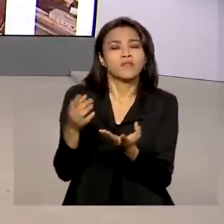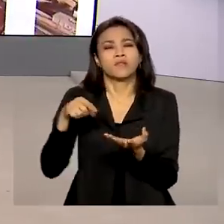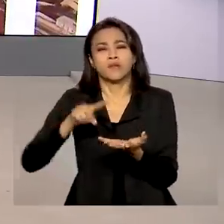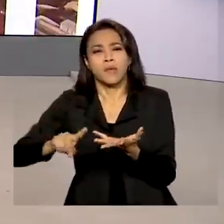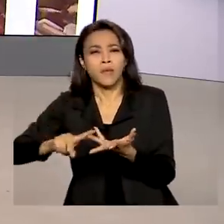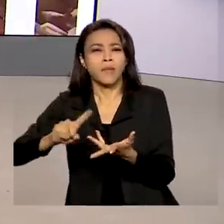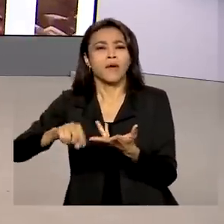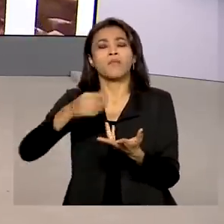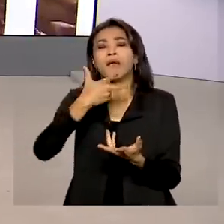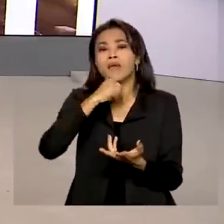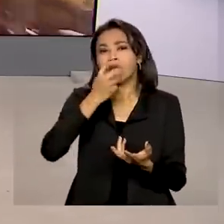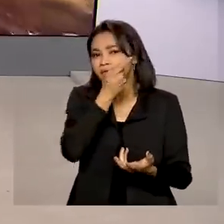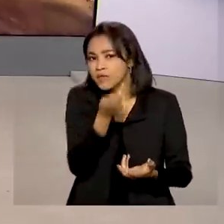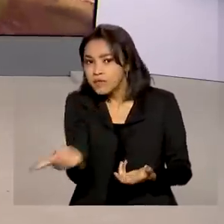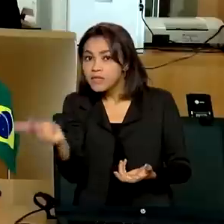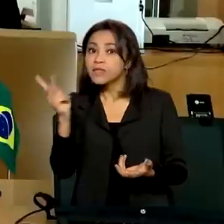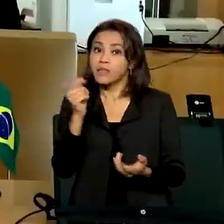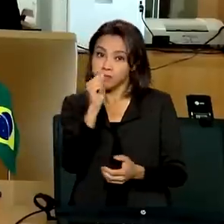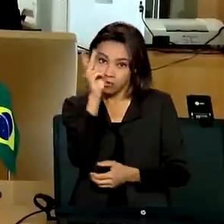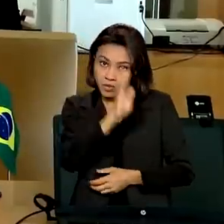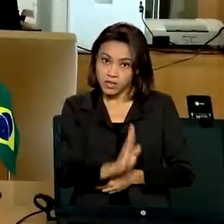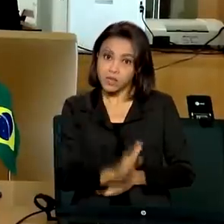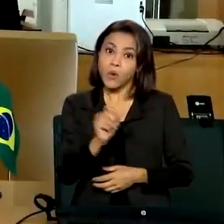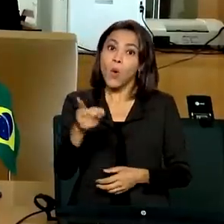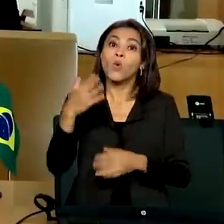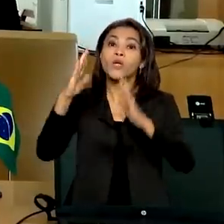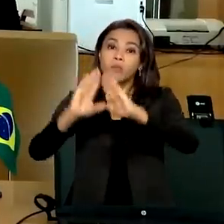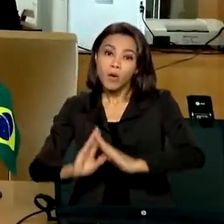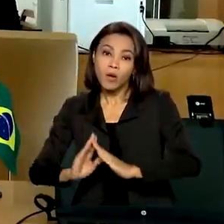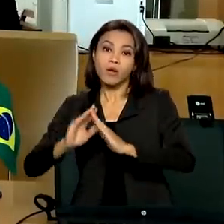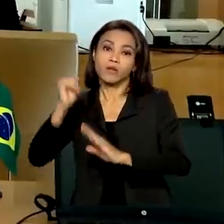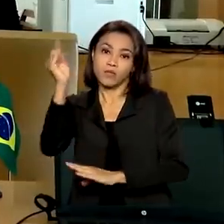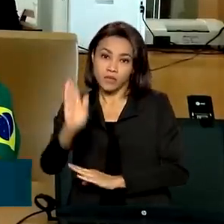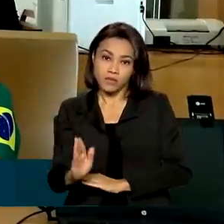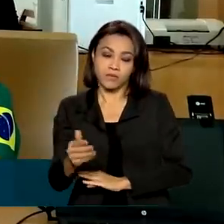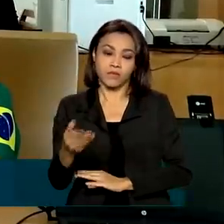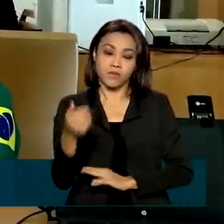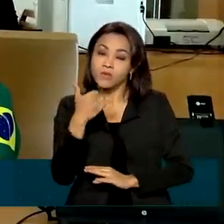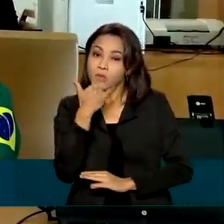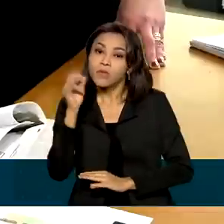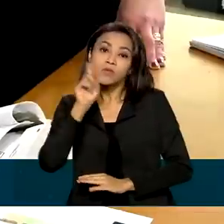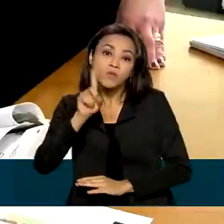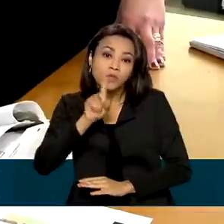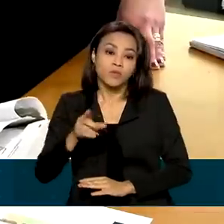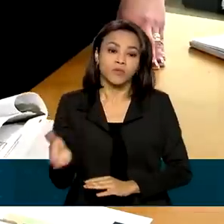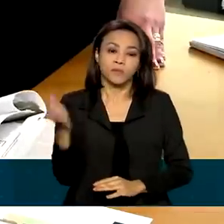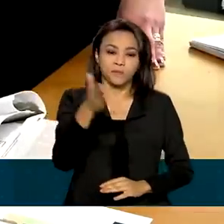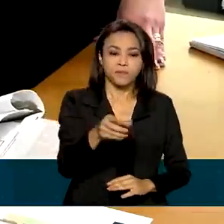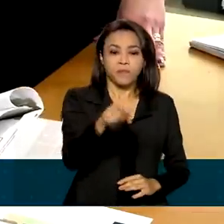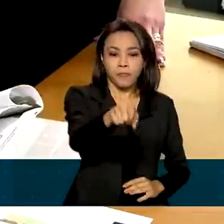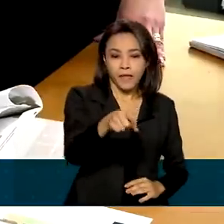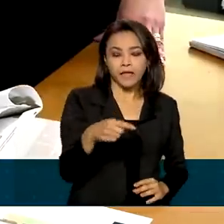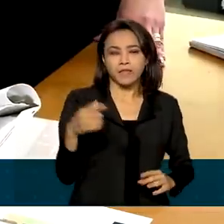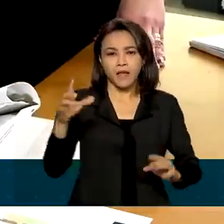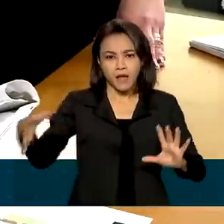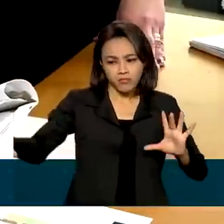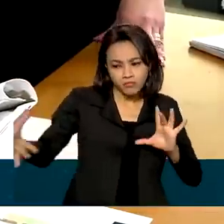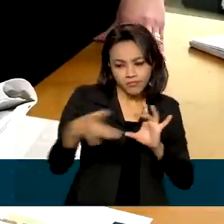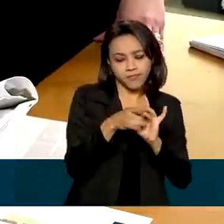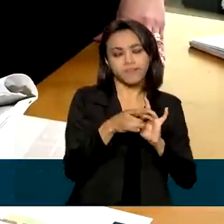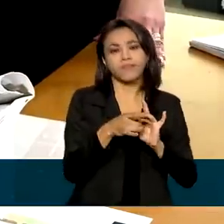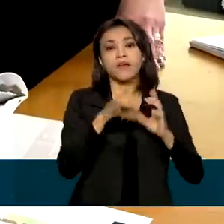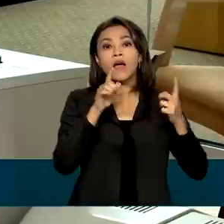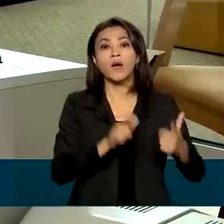vivem e visitam a região. O vice-consulado do Brasil em Orlando é subordinado ao consulado